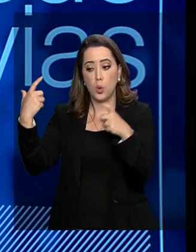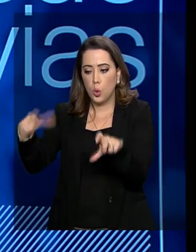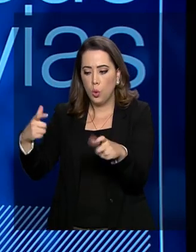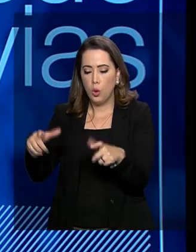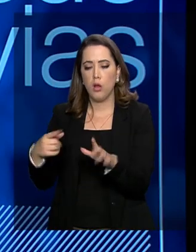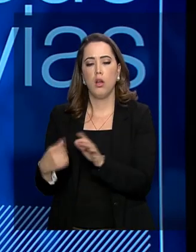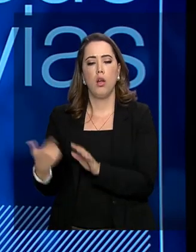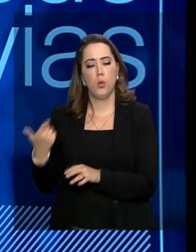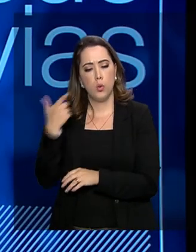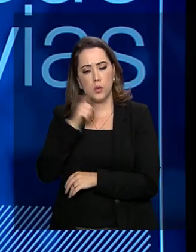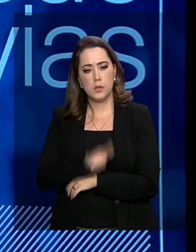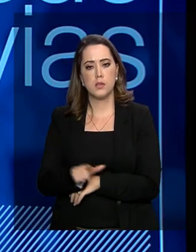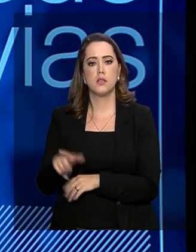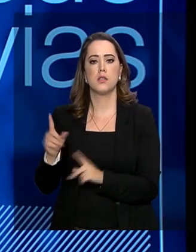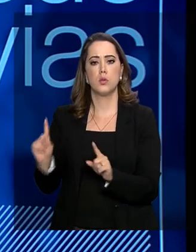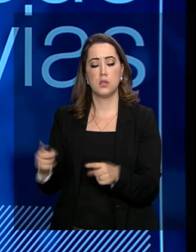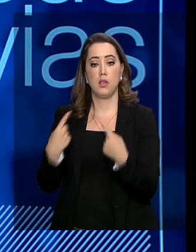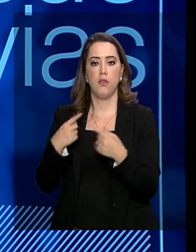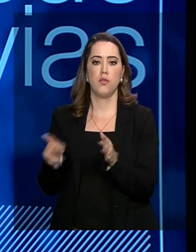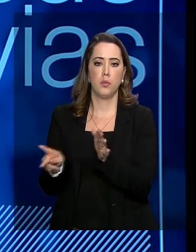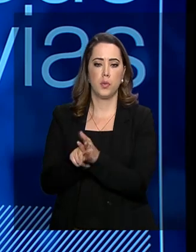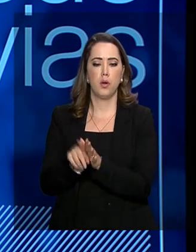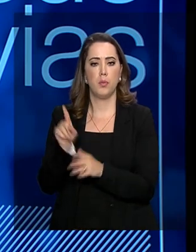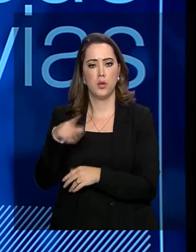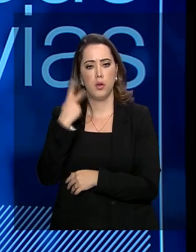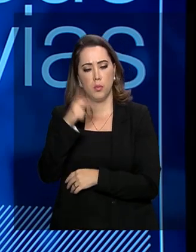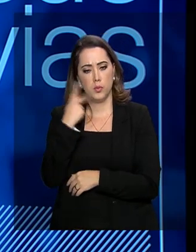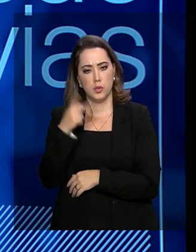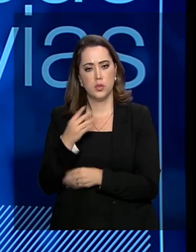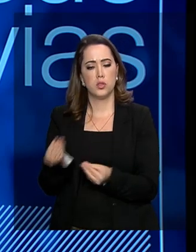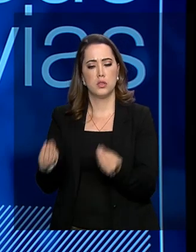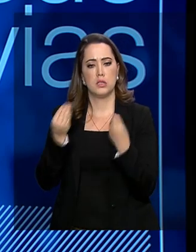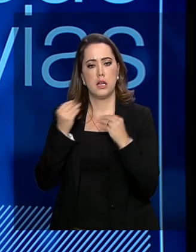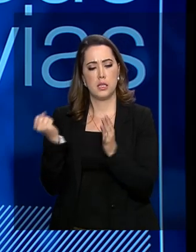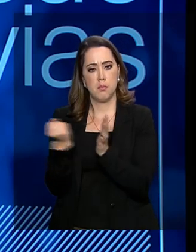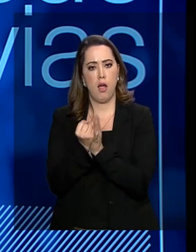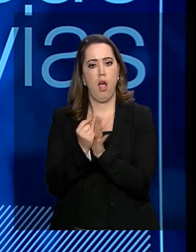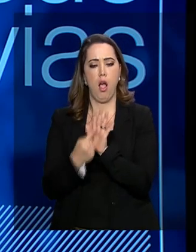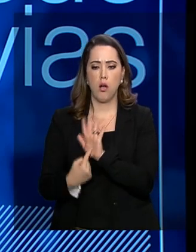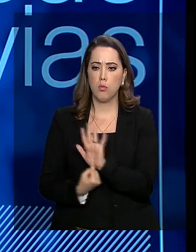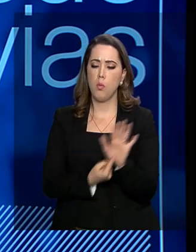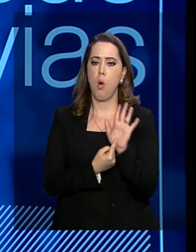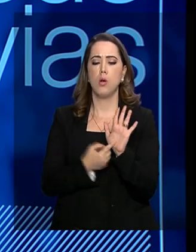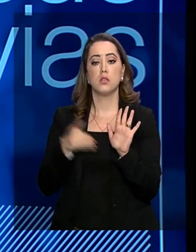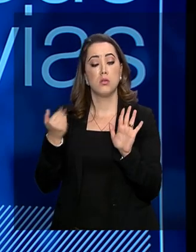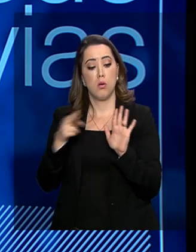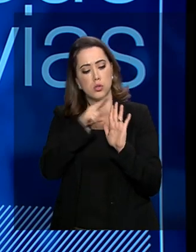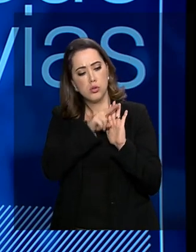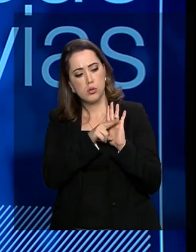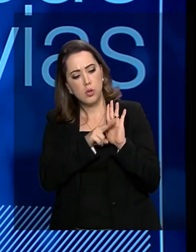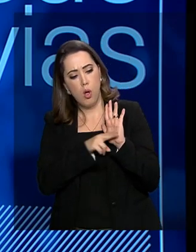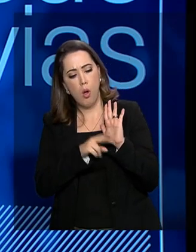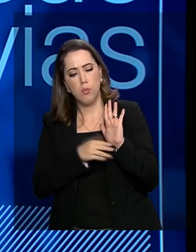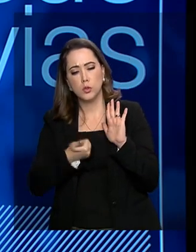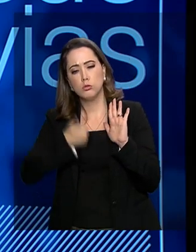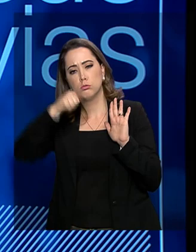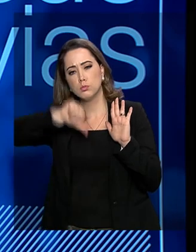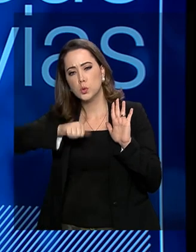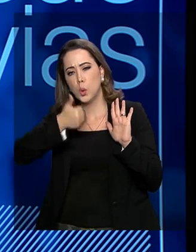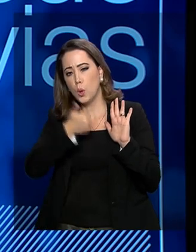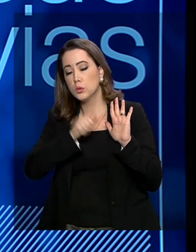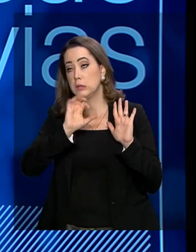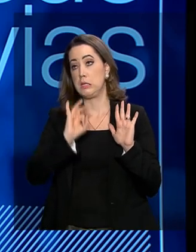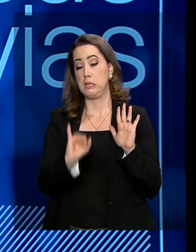conta do seu desafio, da sua produção. Então, a Política traz esses marcos, traz diretrizes claras, define indicadores para nós medirmos se estamos indo na